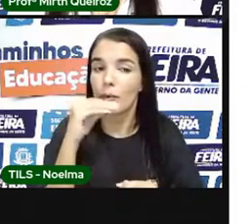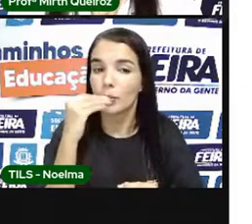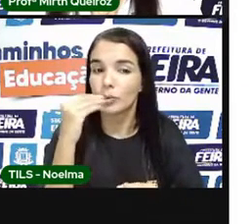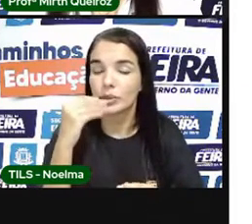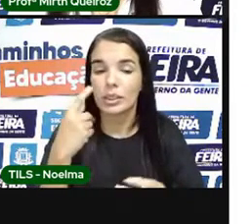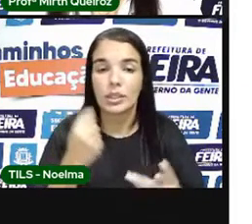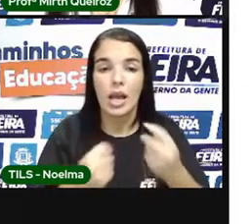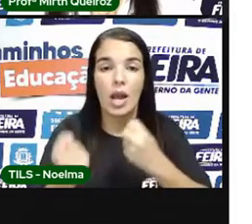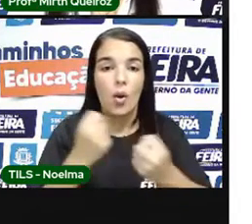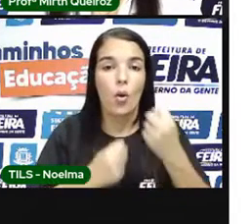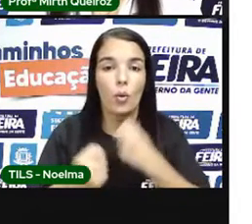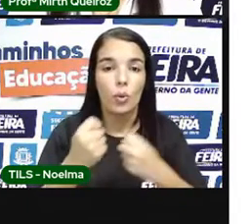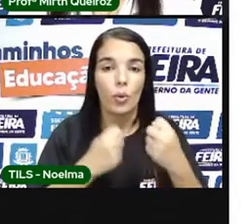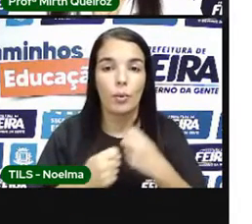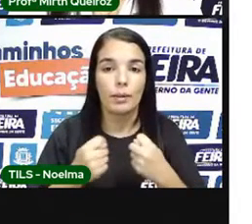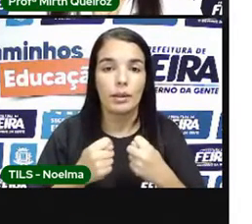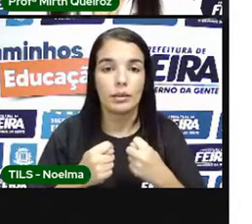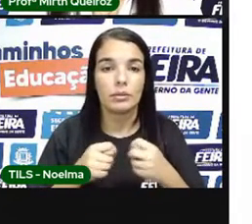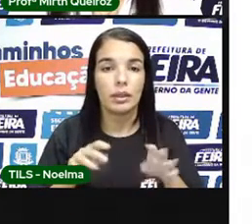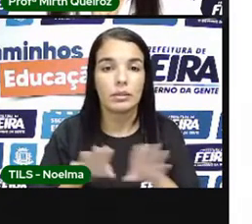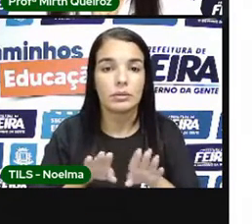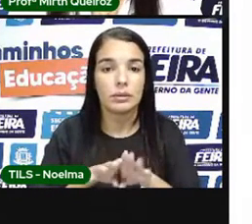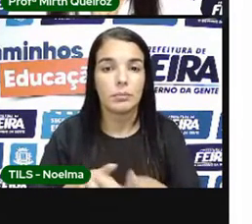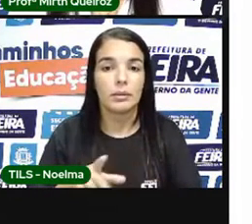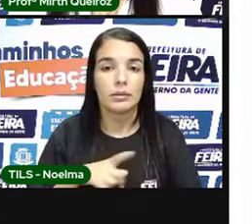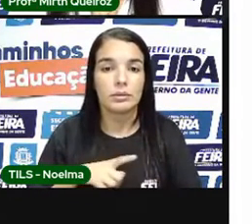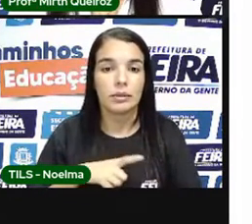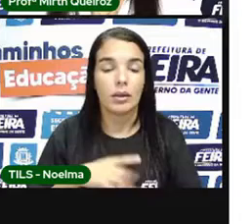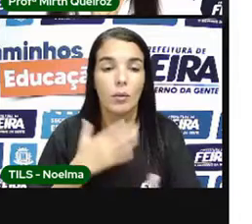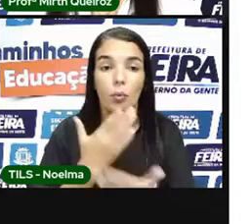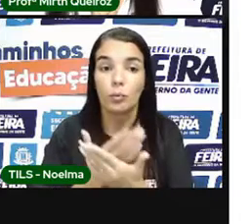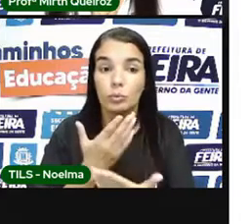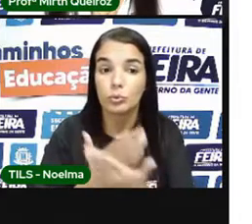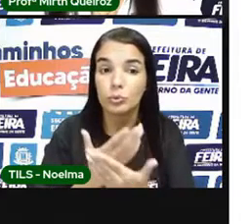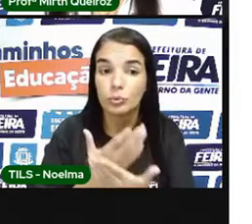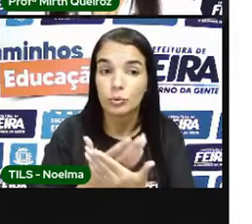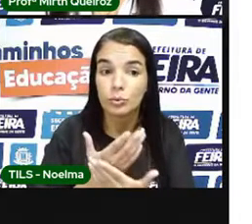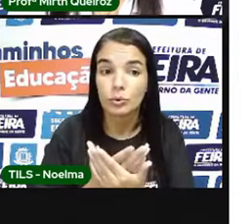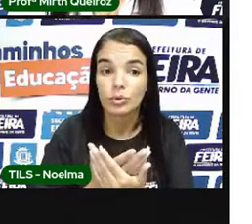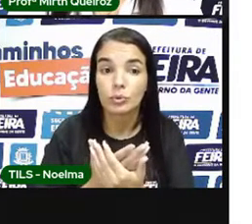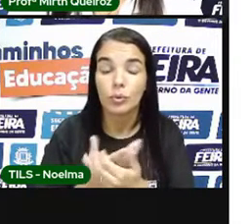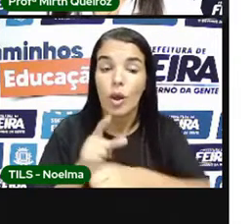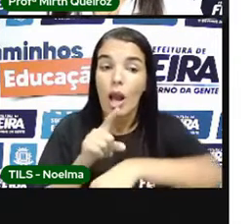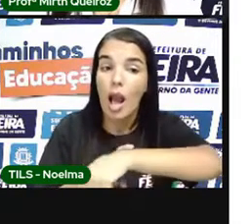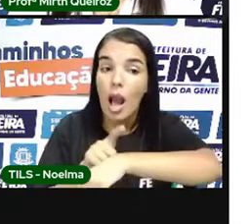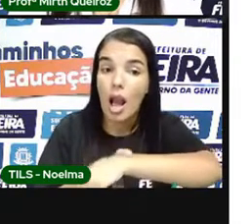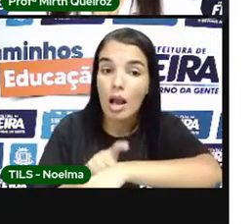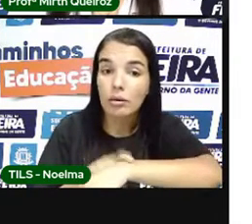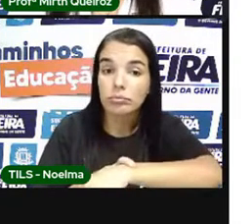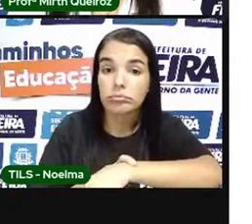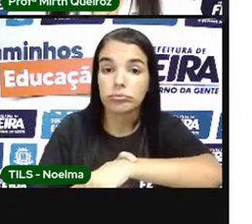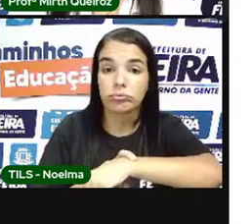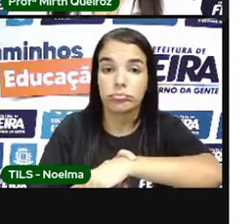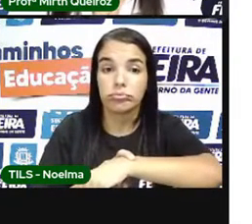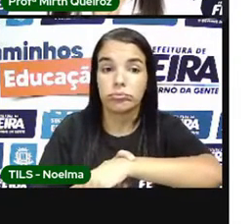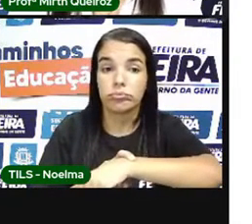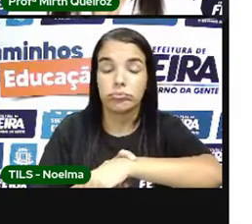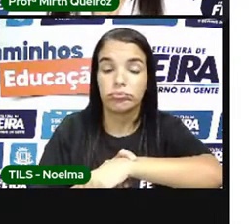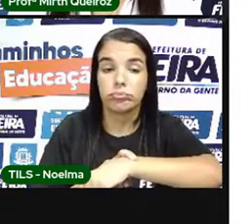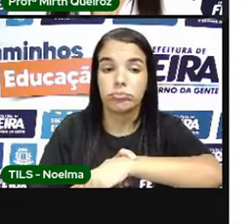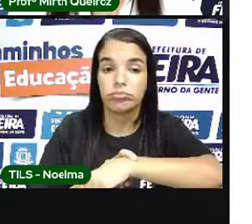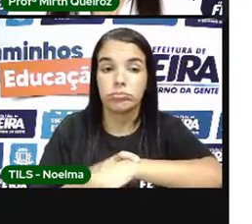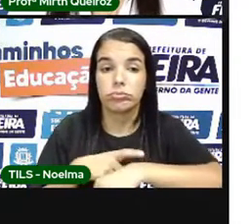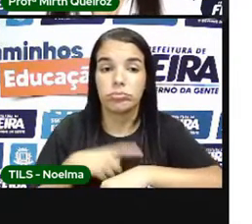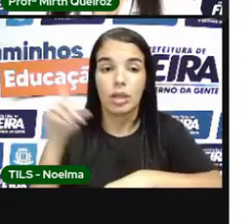Seymour Do WRI Que tem Sede Sede Em